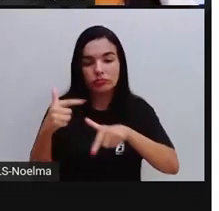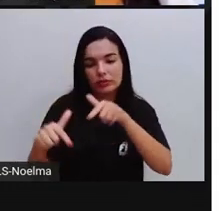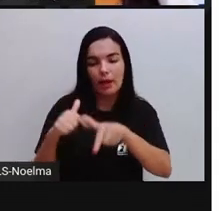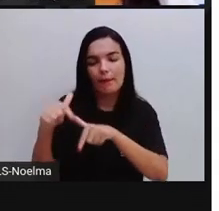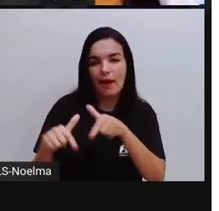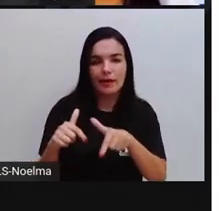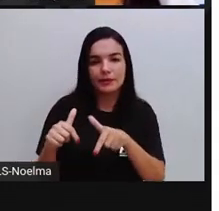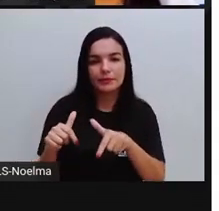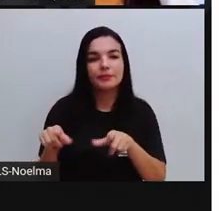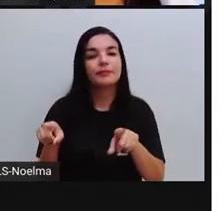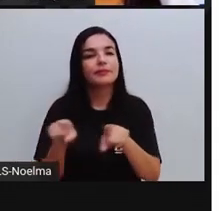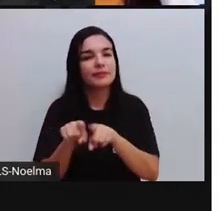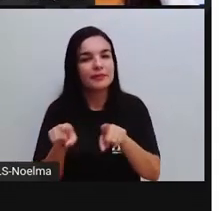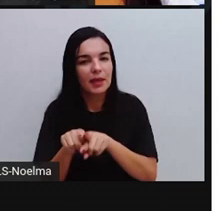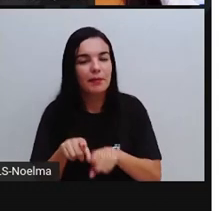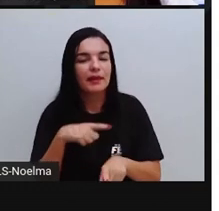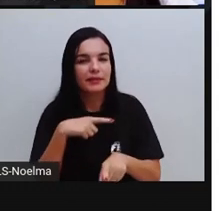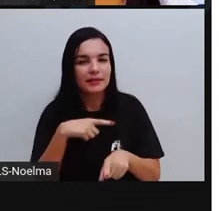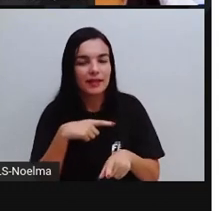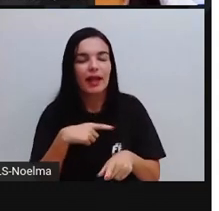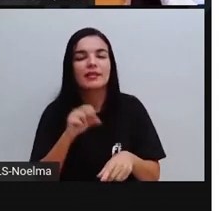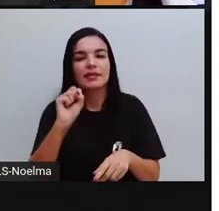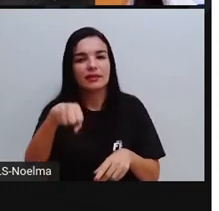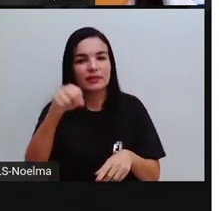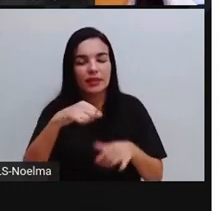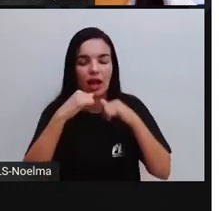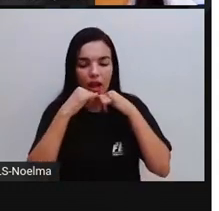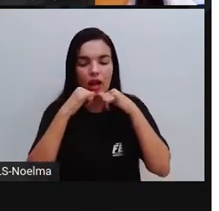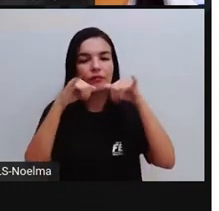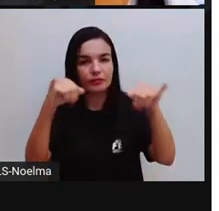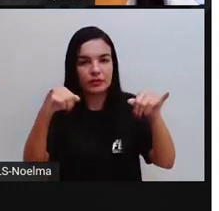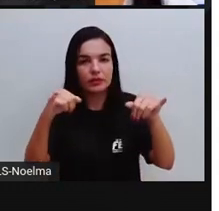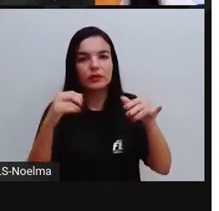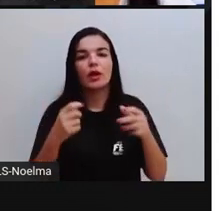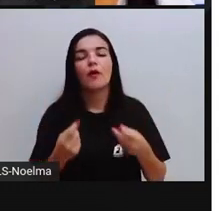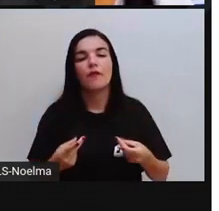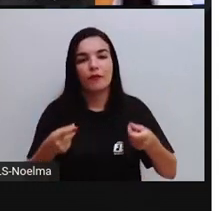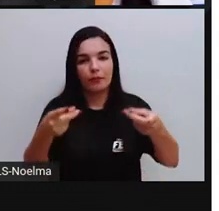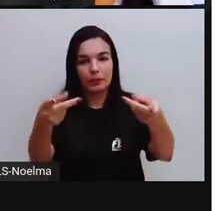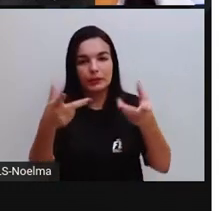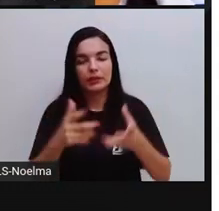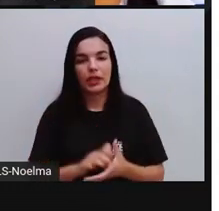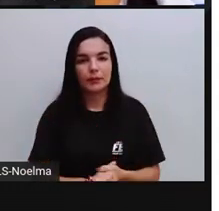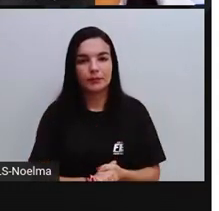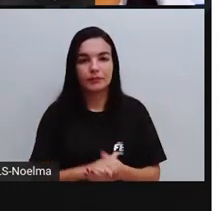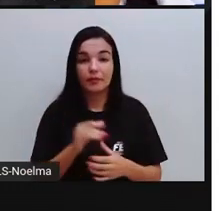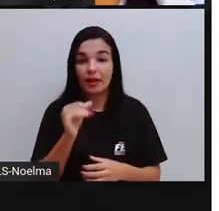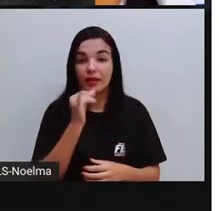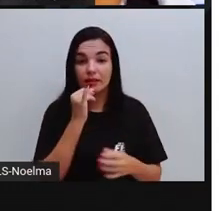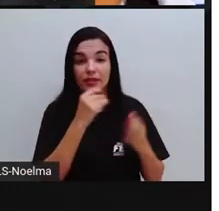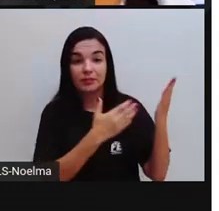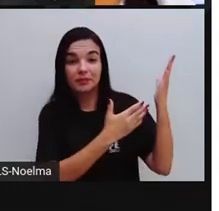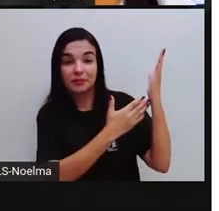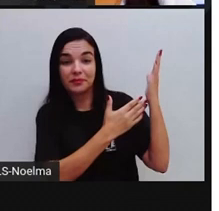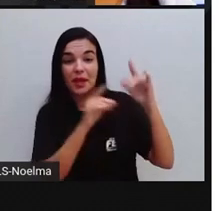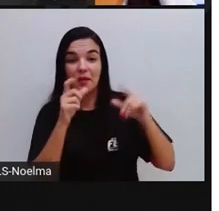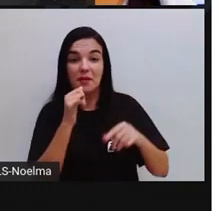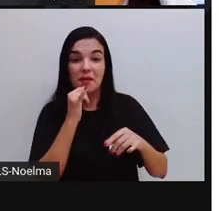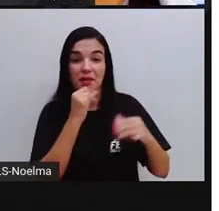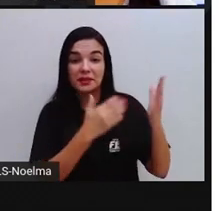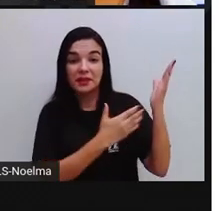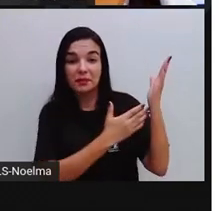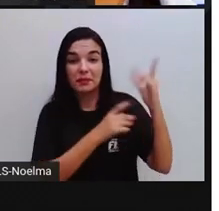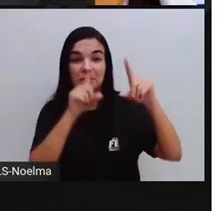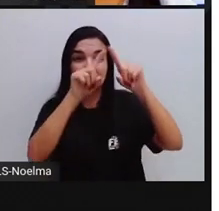esses panfletos são considerados aí anúncios publicitários. E aí a gente tem um exemplo aí de um outdoor, né, que